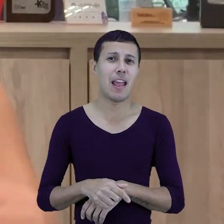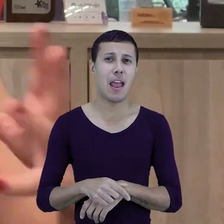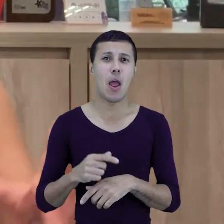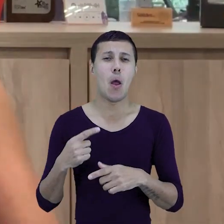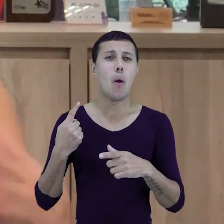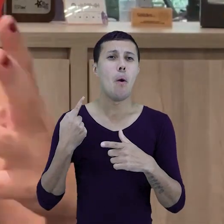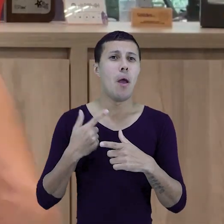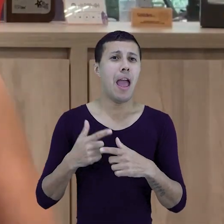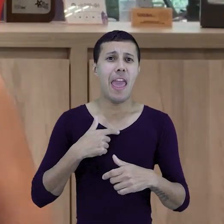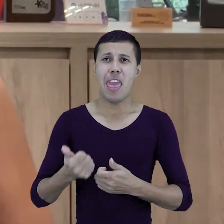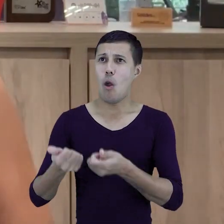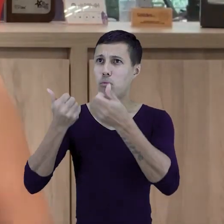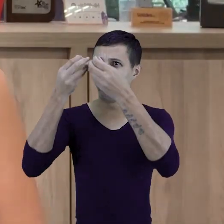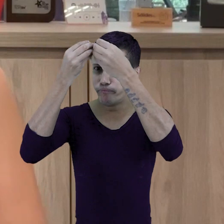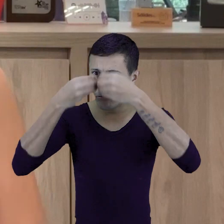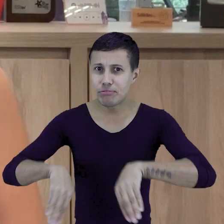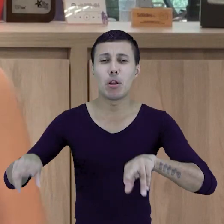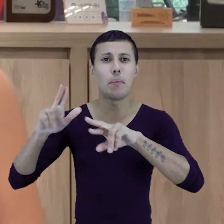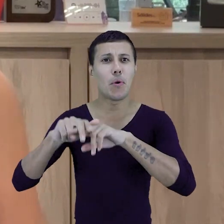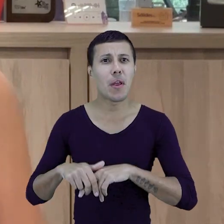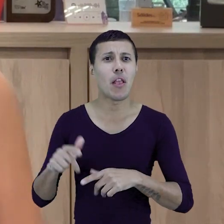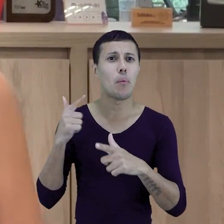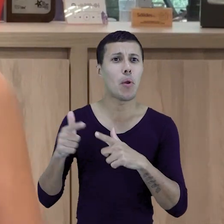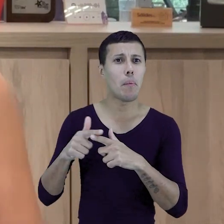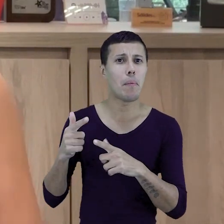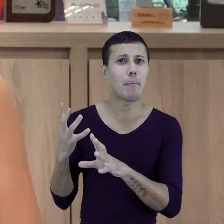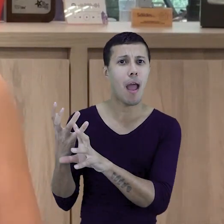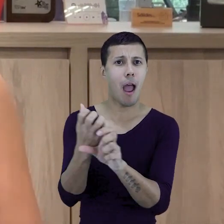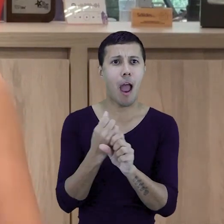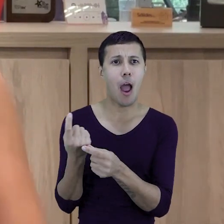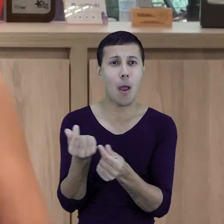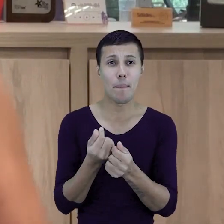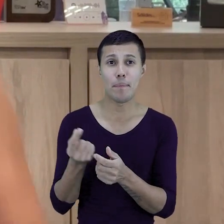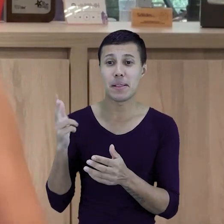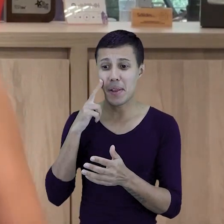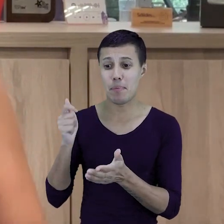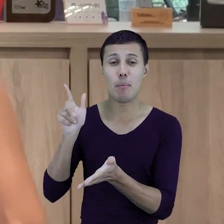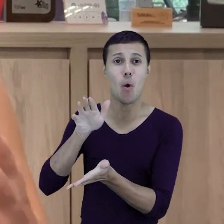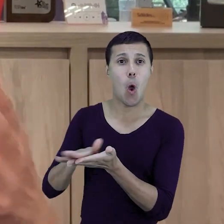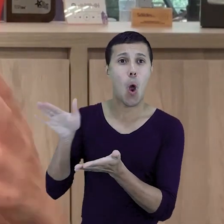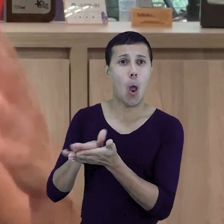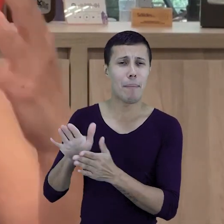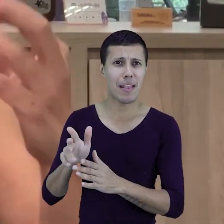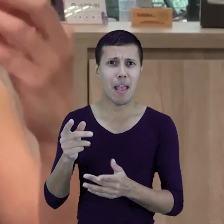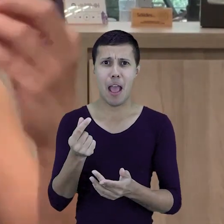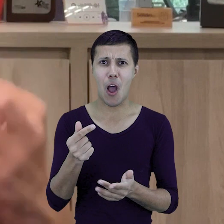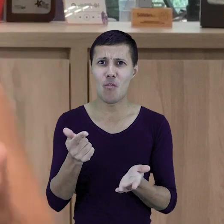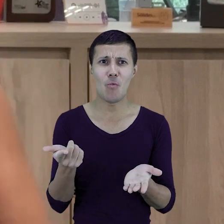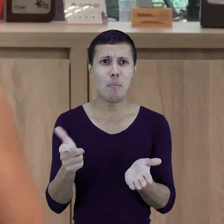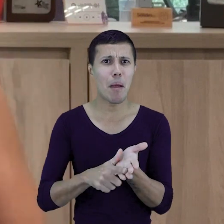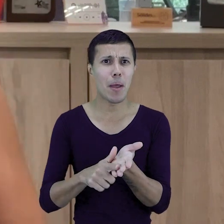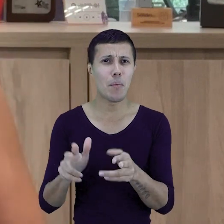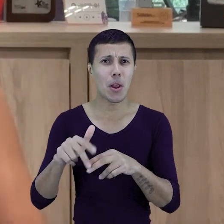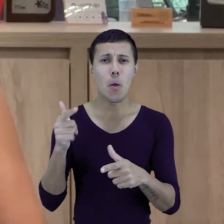fluxo, ah, quebrei por causa de fluxo de caixa. Aí você olha lá na composição de despesas, é folha. Aí eu falo, tá bom, você está